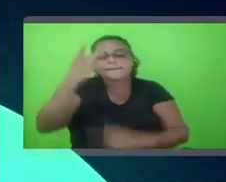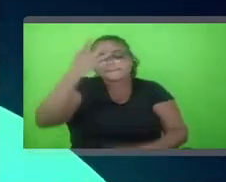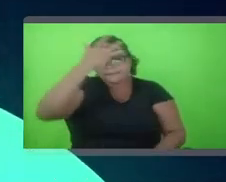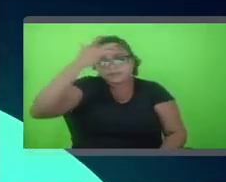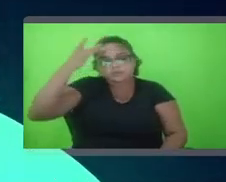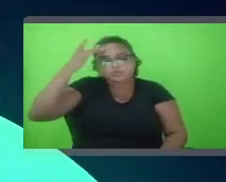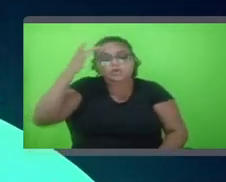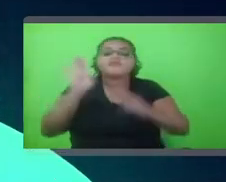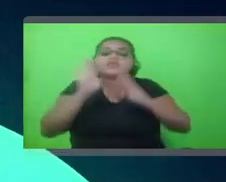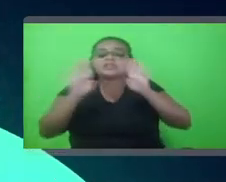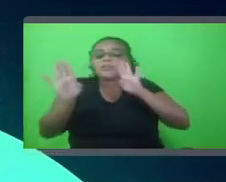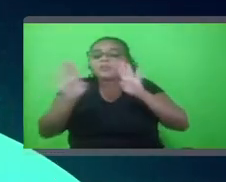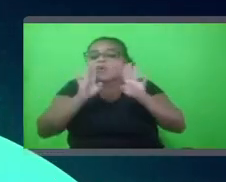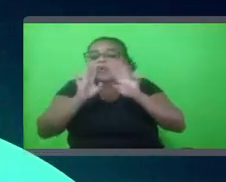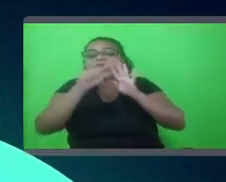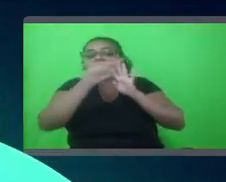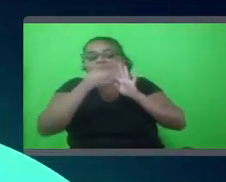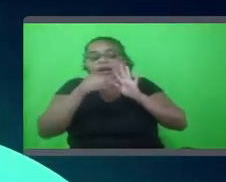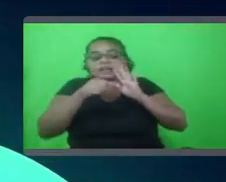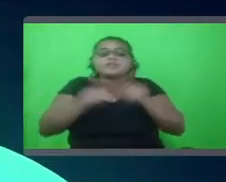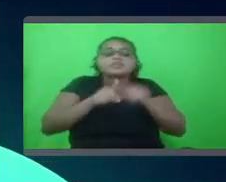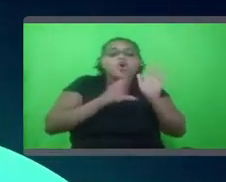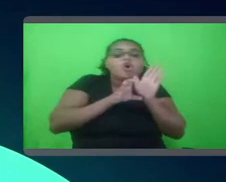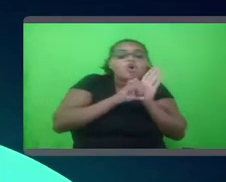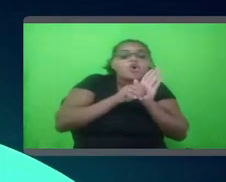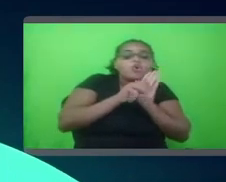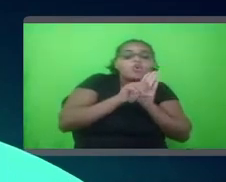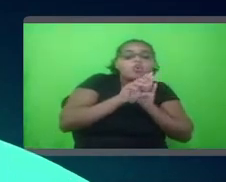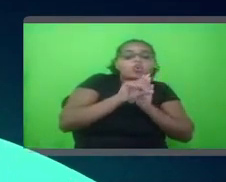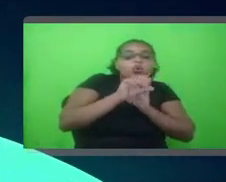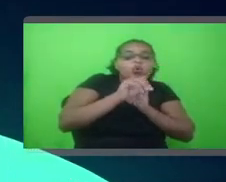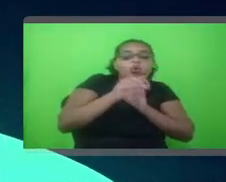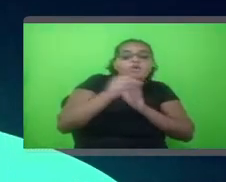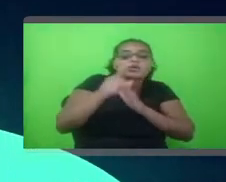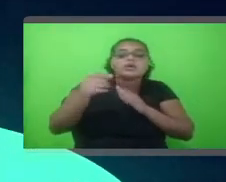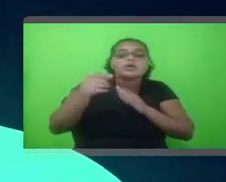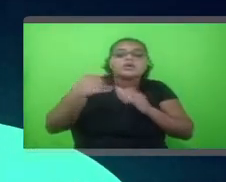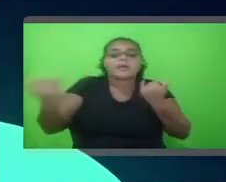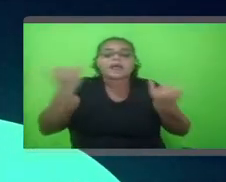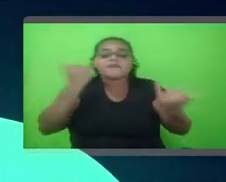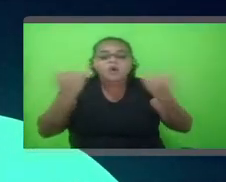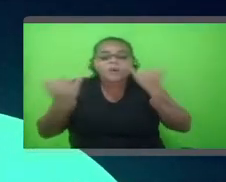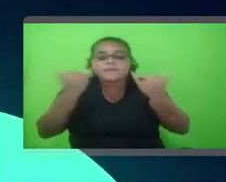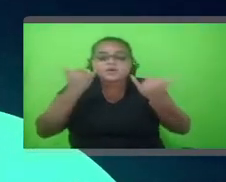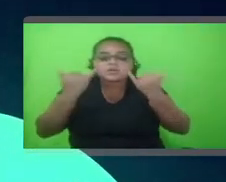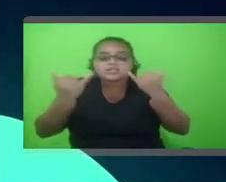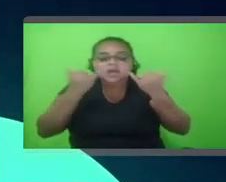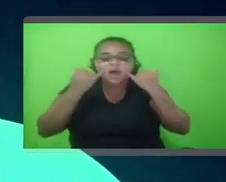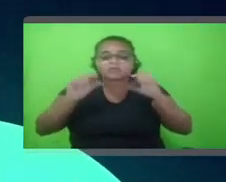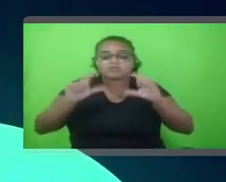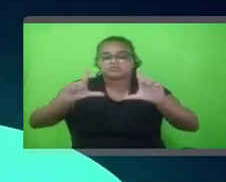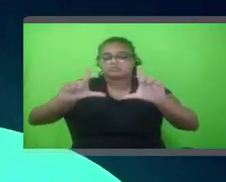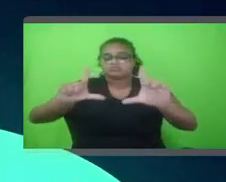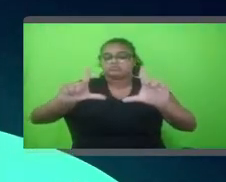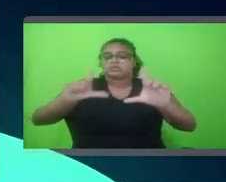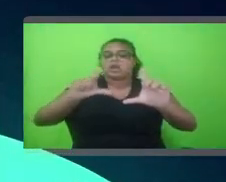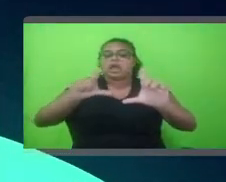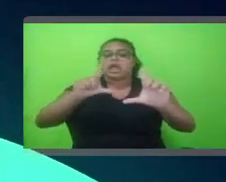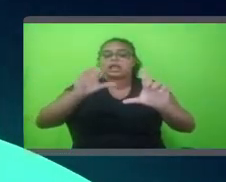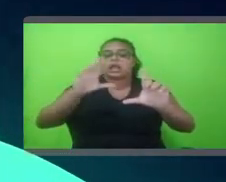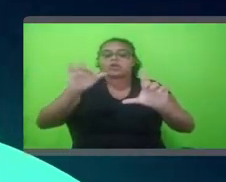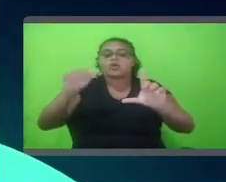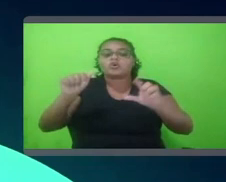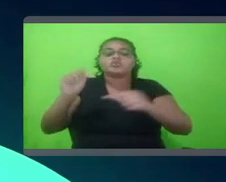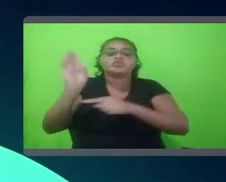pessoa ali veio do Google, o outro veio de um anúncio no QR Code na banca de jornal. E aí você